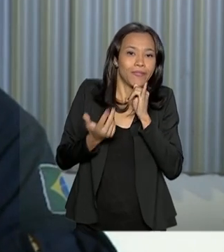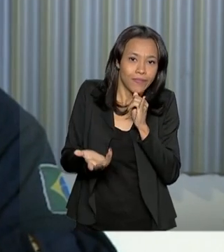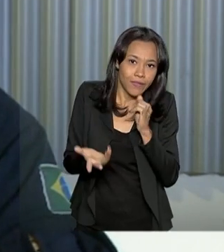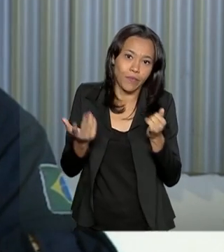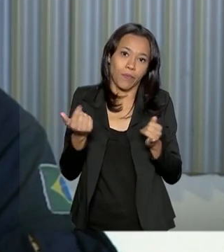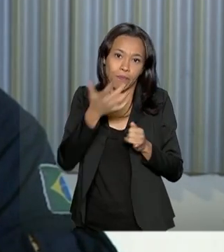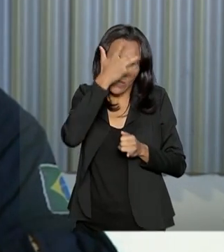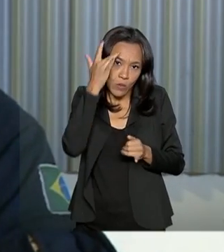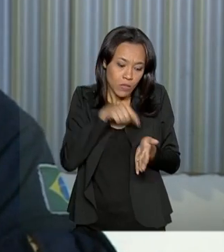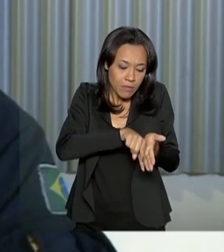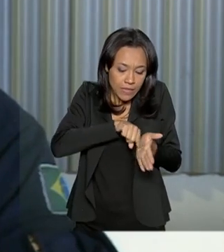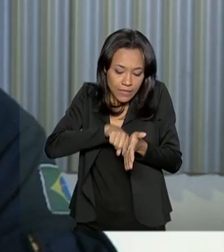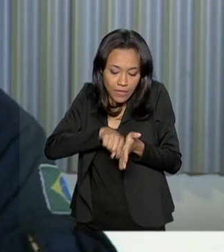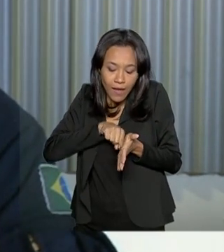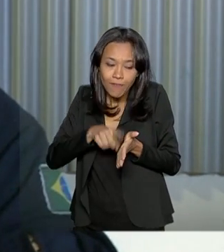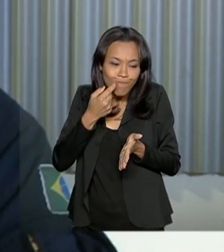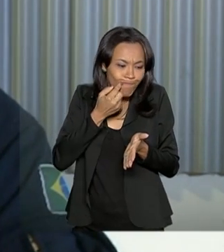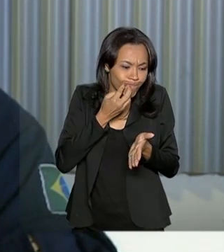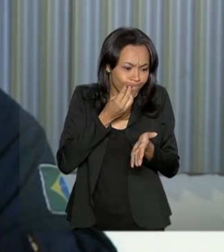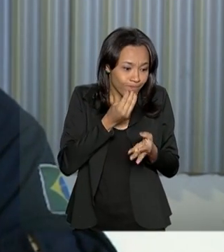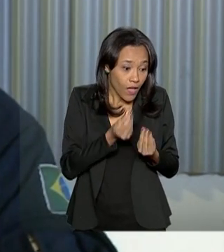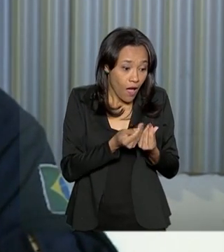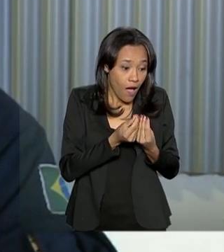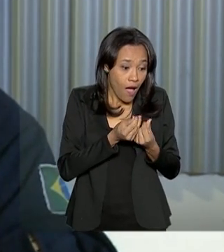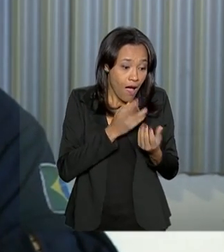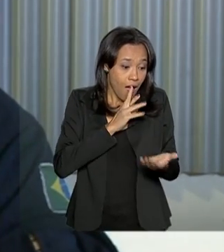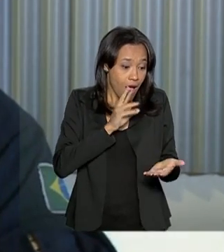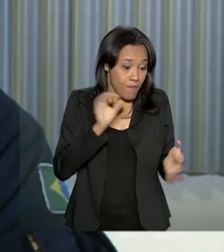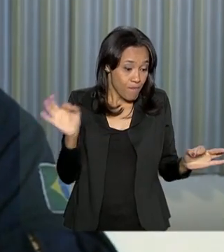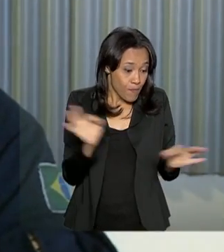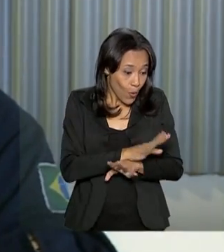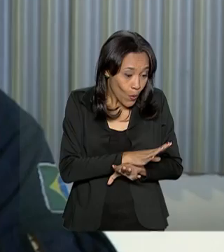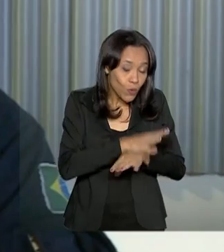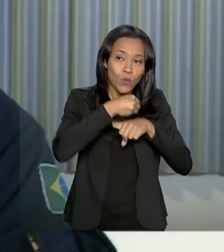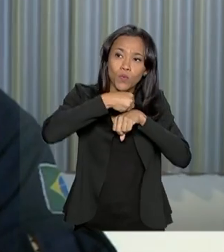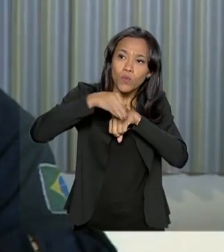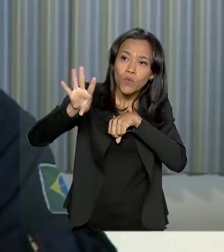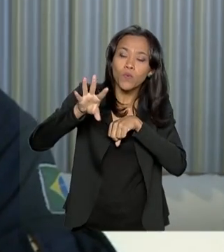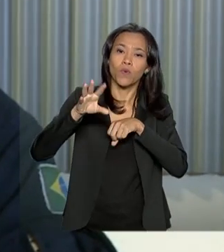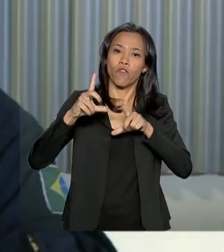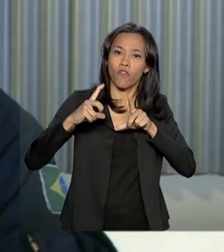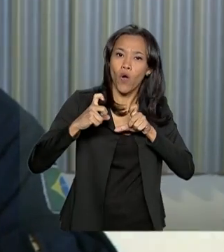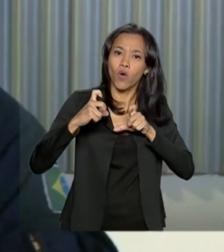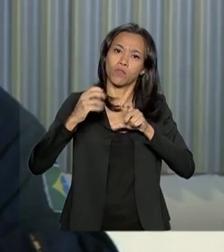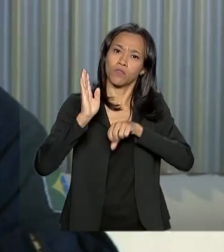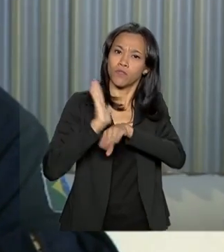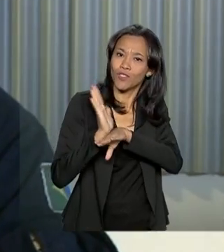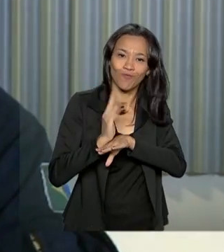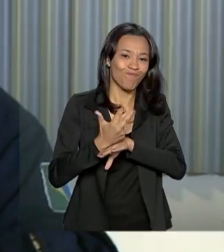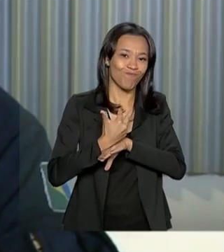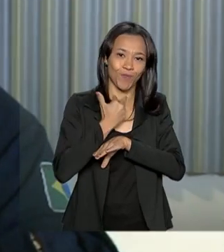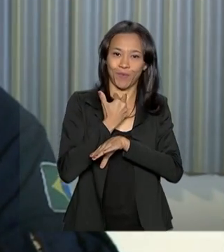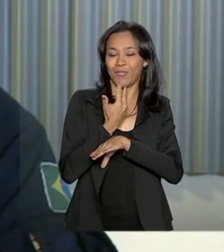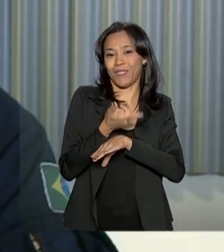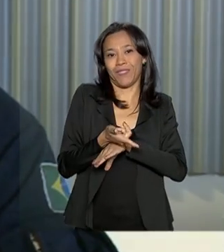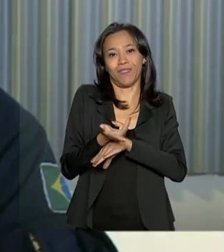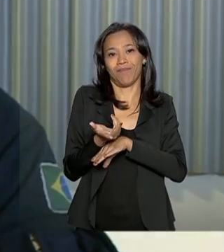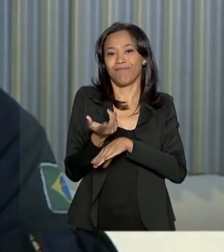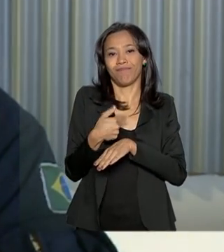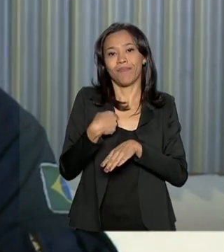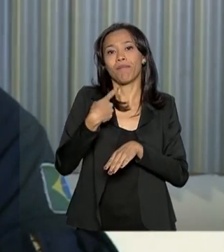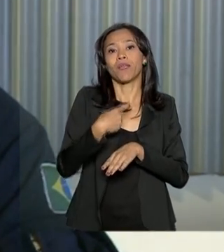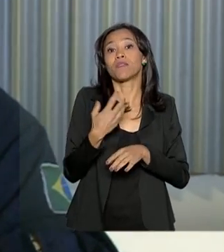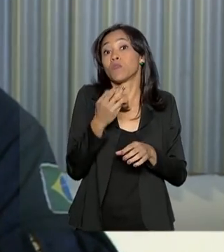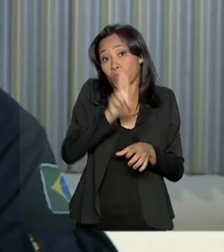que os pesquisadores passassem os resultados das suas pesquisas, fotos, vídeos, etc. e tal, para suas